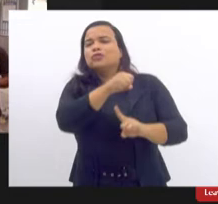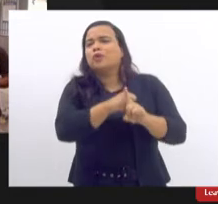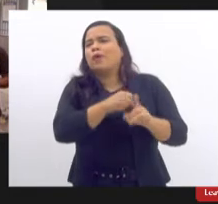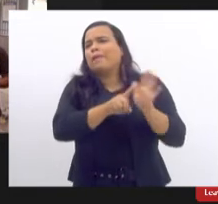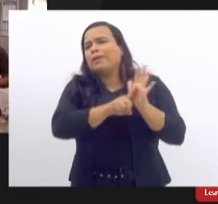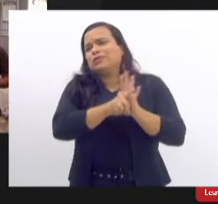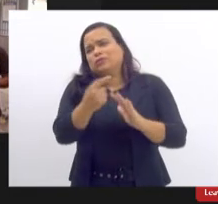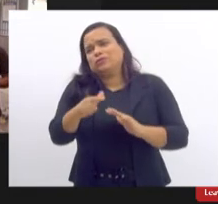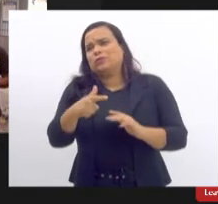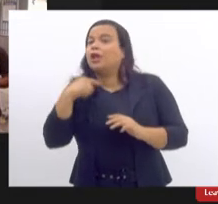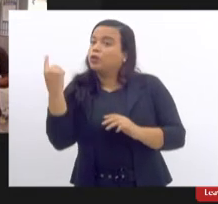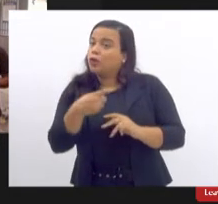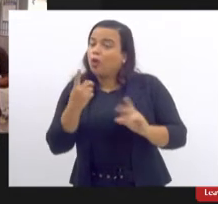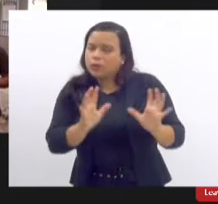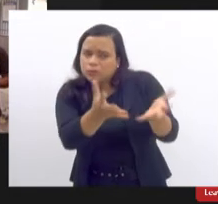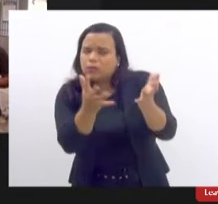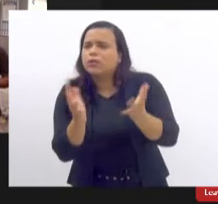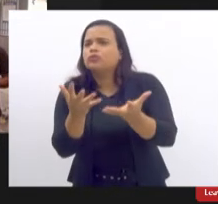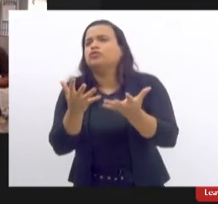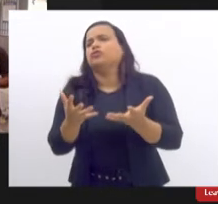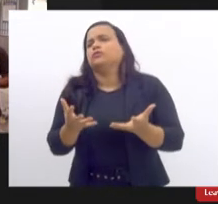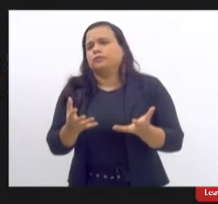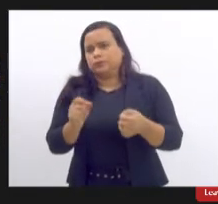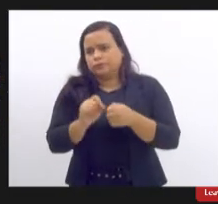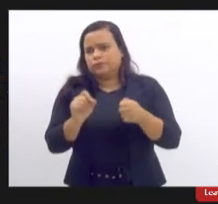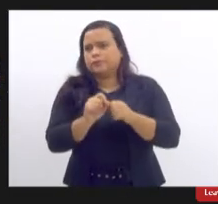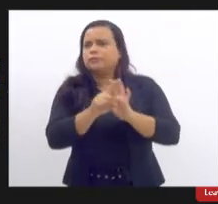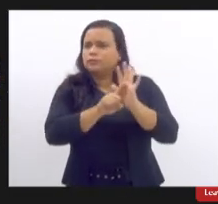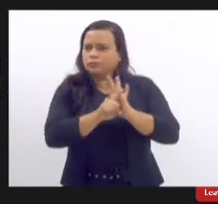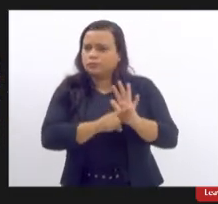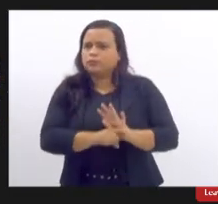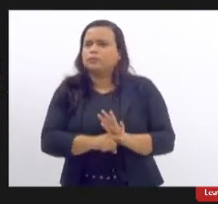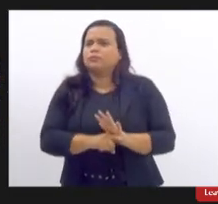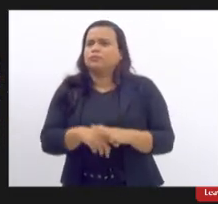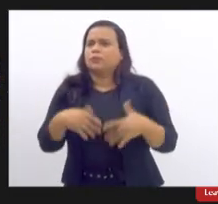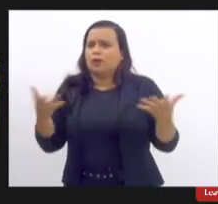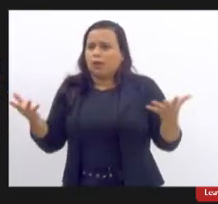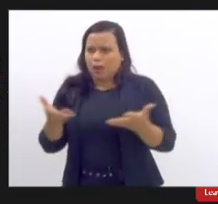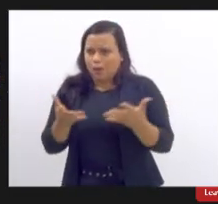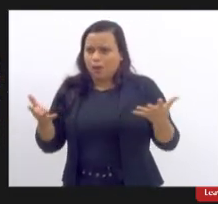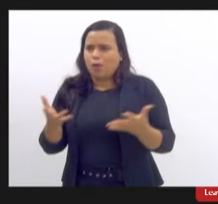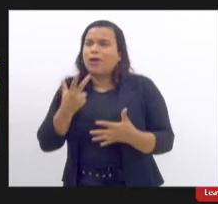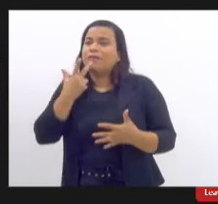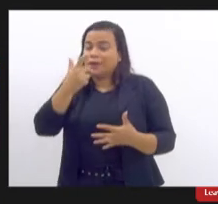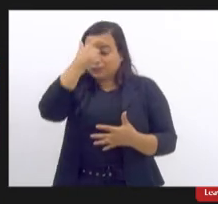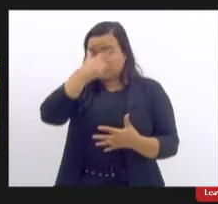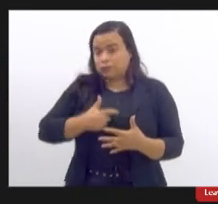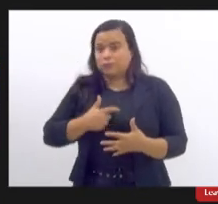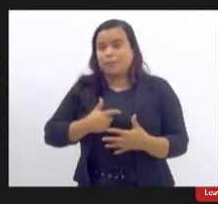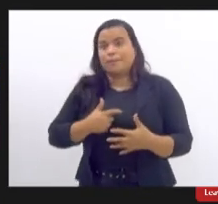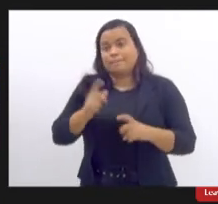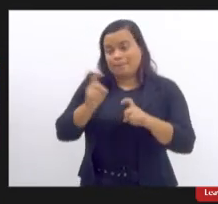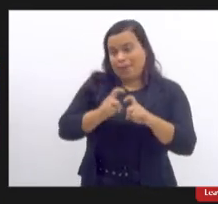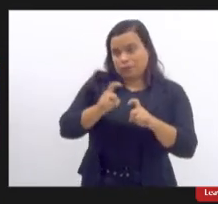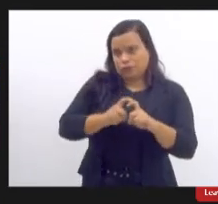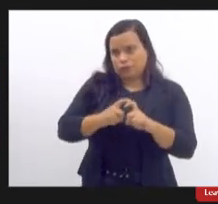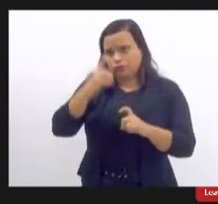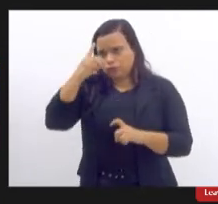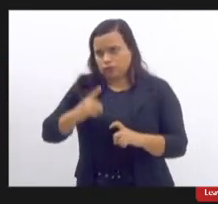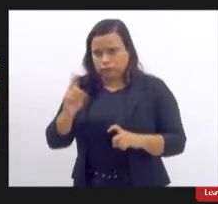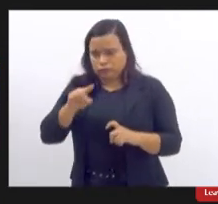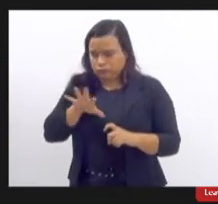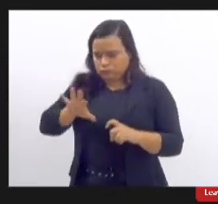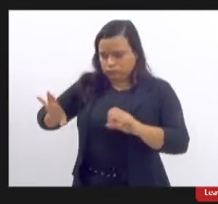mas a gente incentiva agora falando particularmente não como diretor agora como médico eu acabo fazendo muito